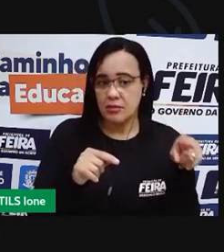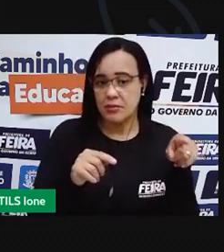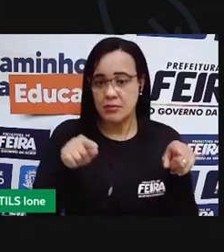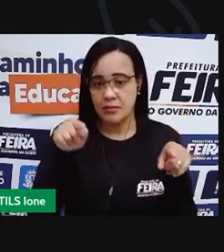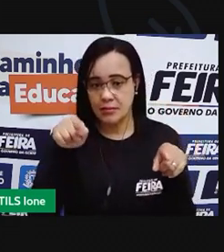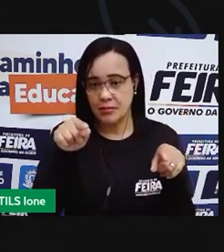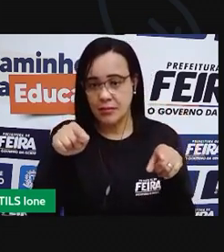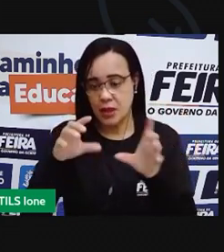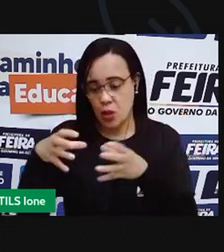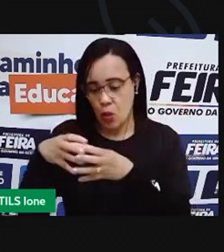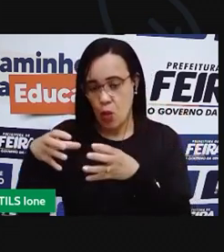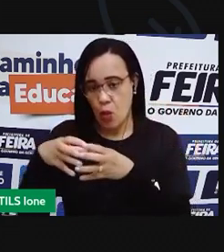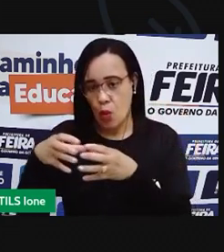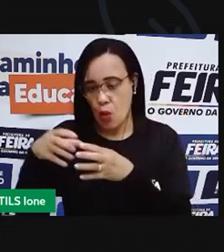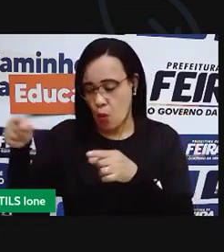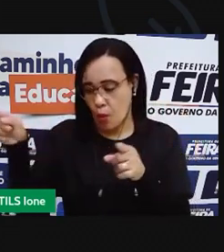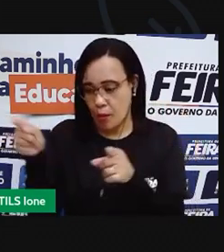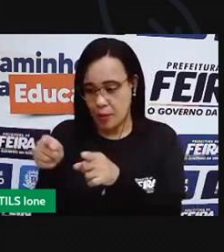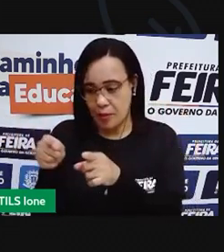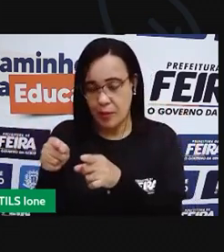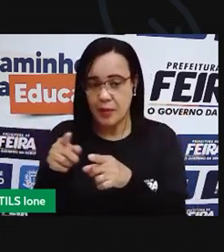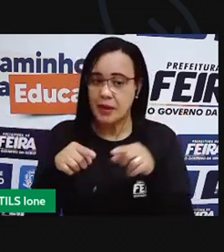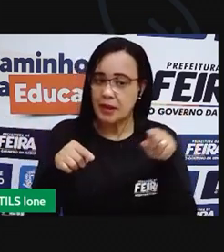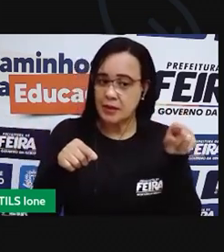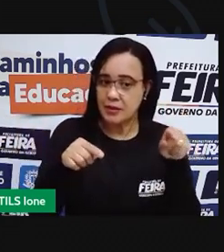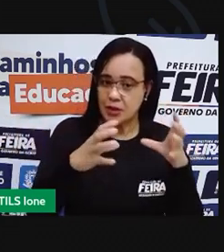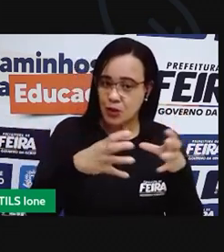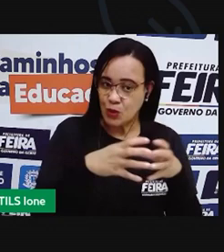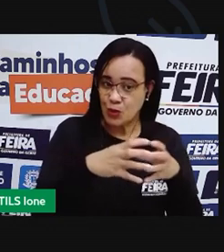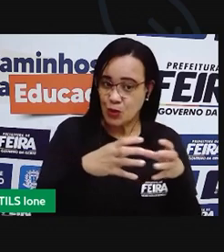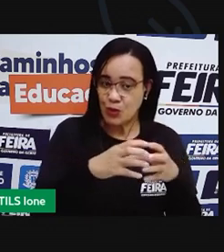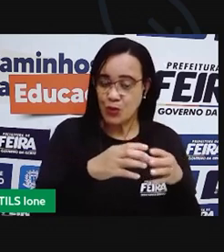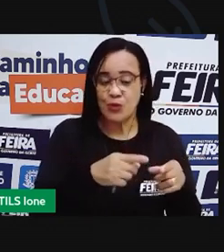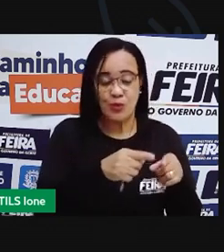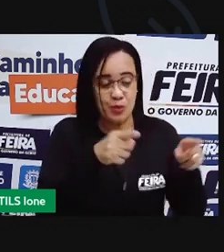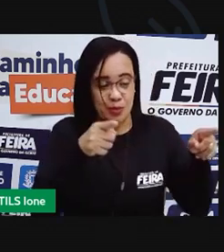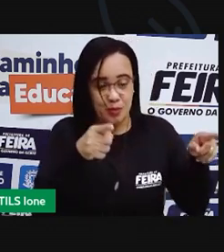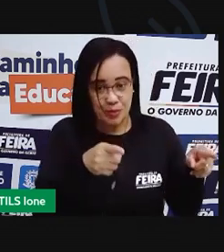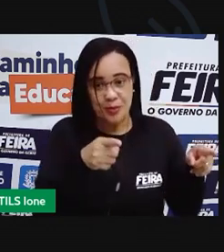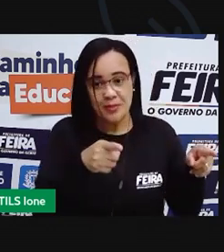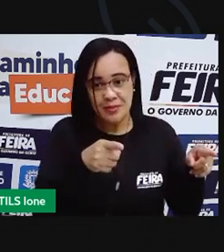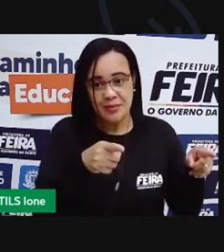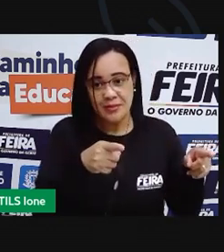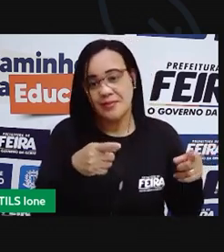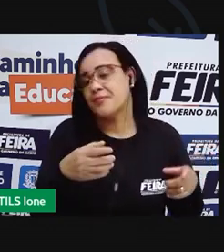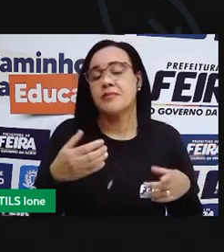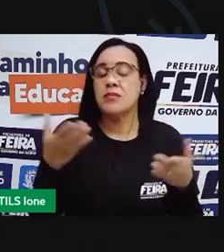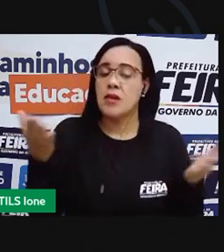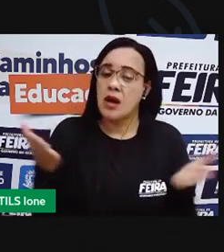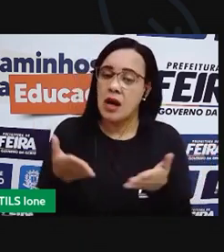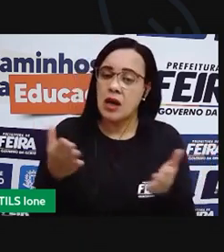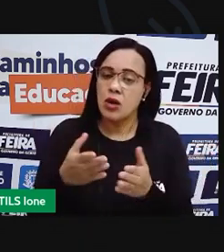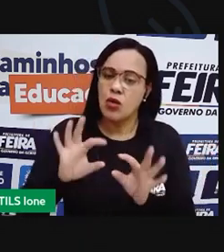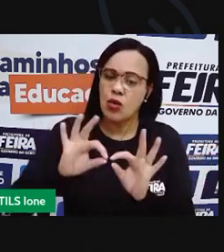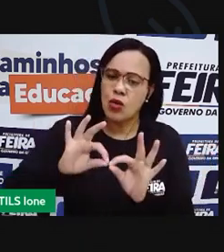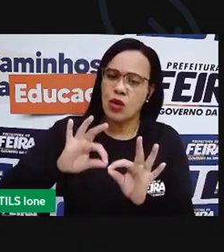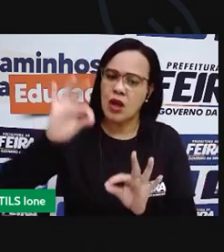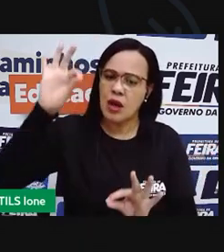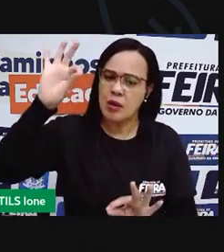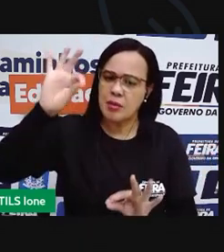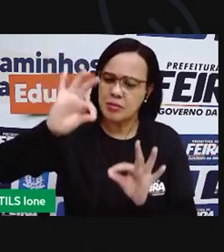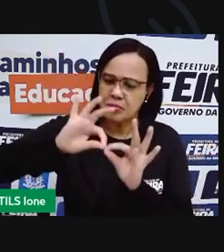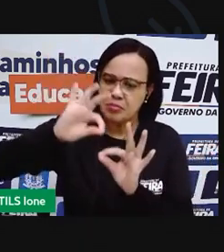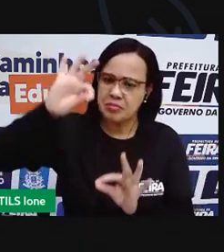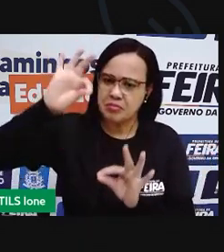pequenos e esses lápis são grandes. Agora, eu quero medir o comprimento deles.